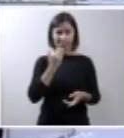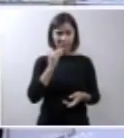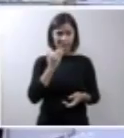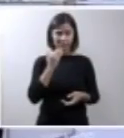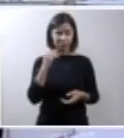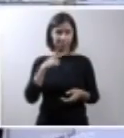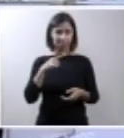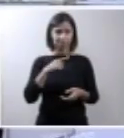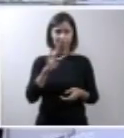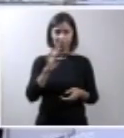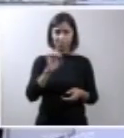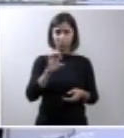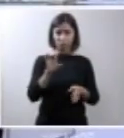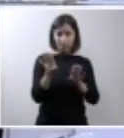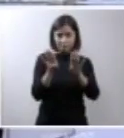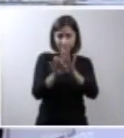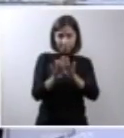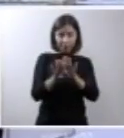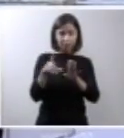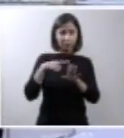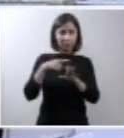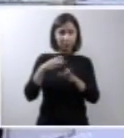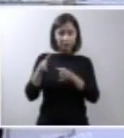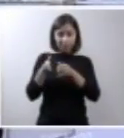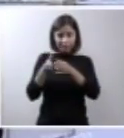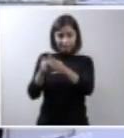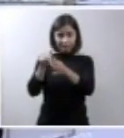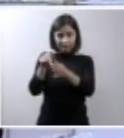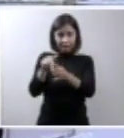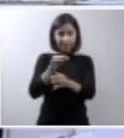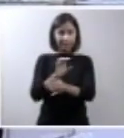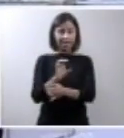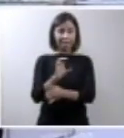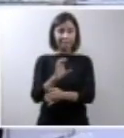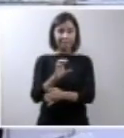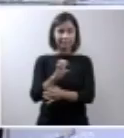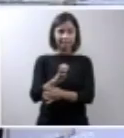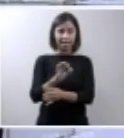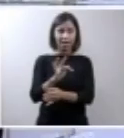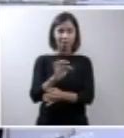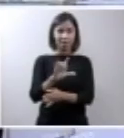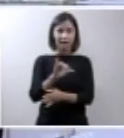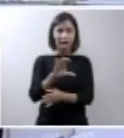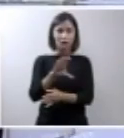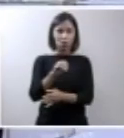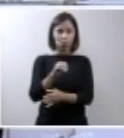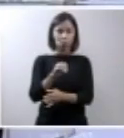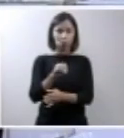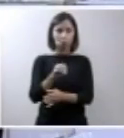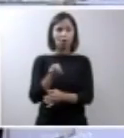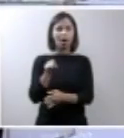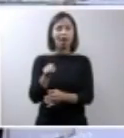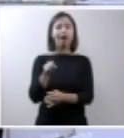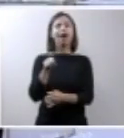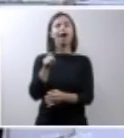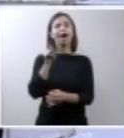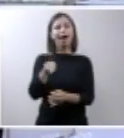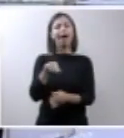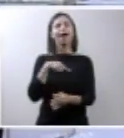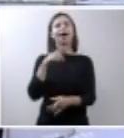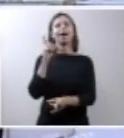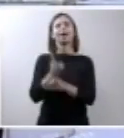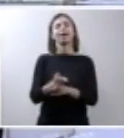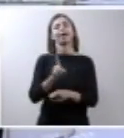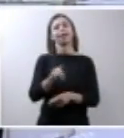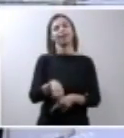acontece no segmento cefálico, na sua porção anterior, então nós temos o defeito conhecido